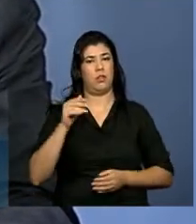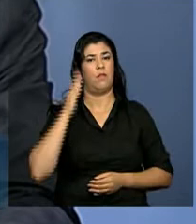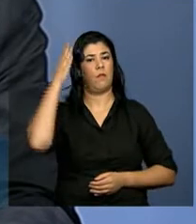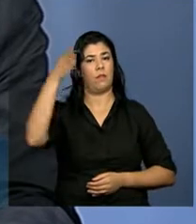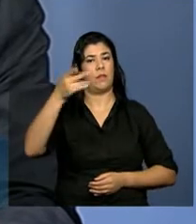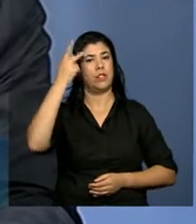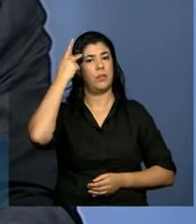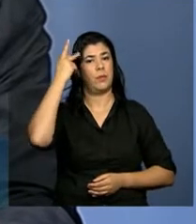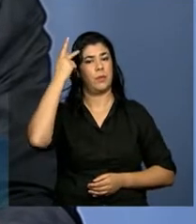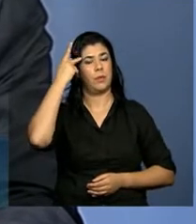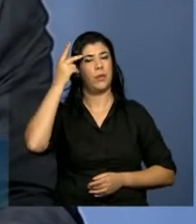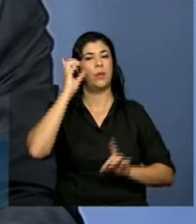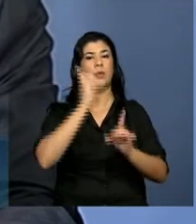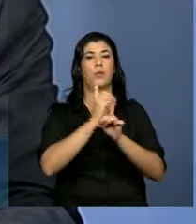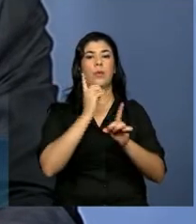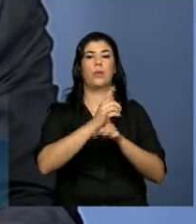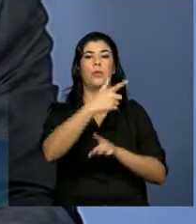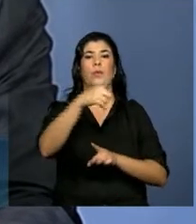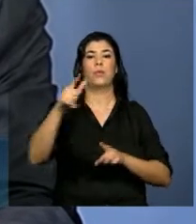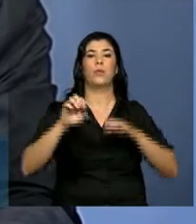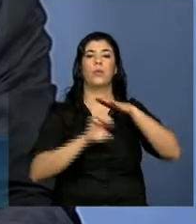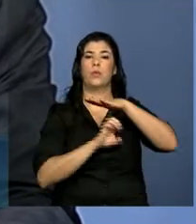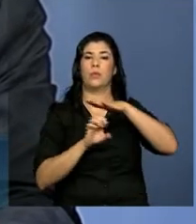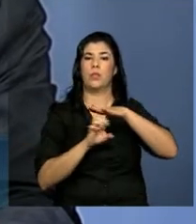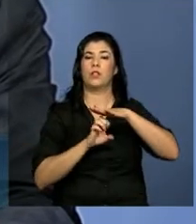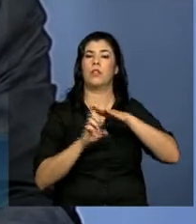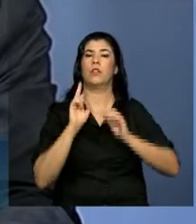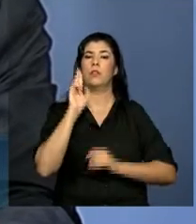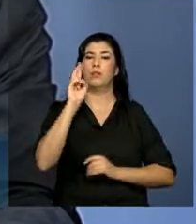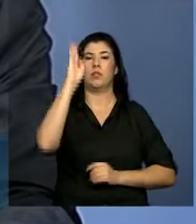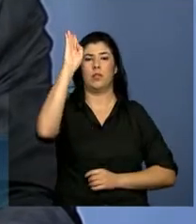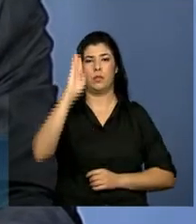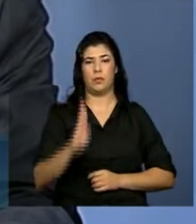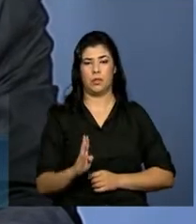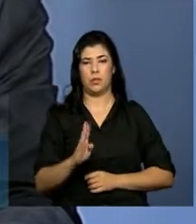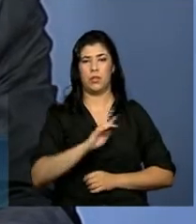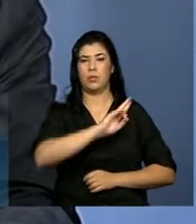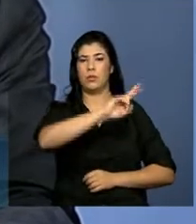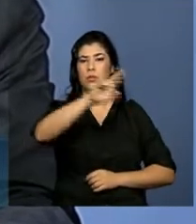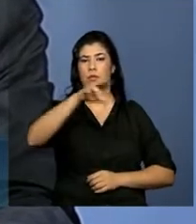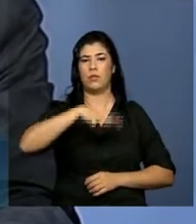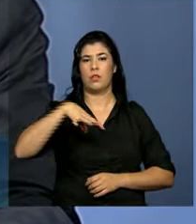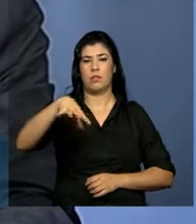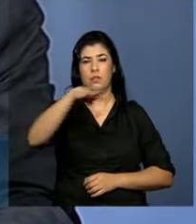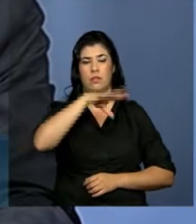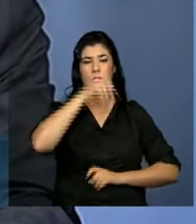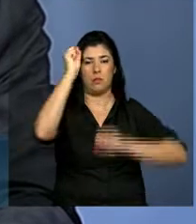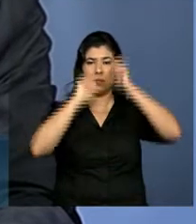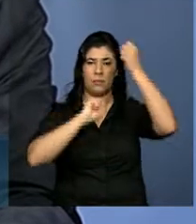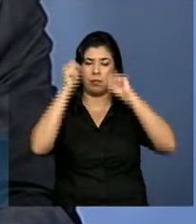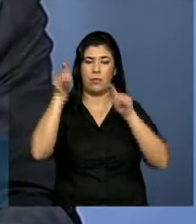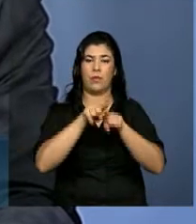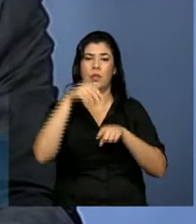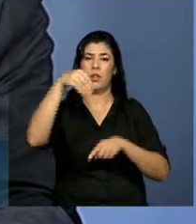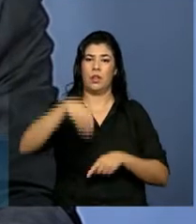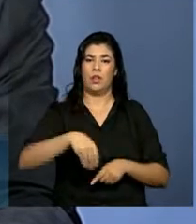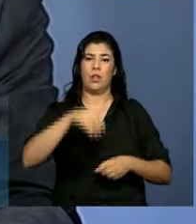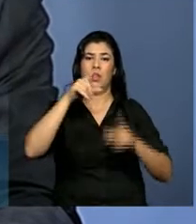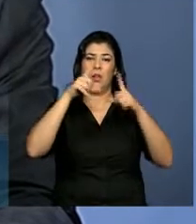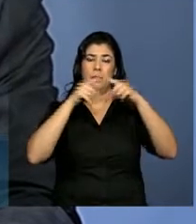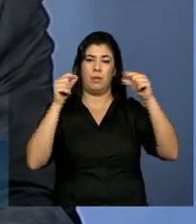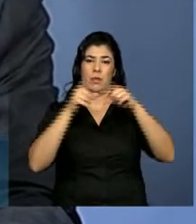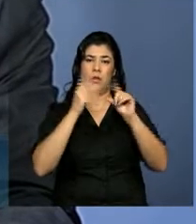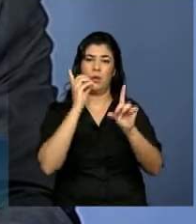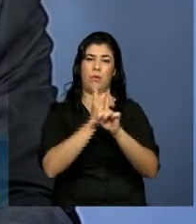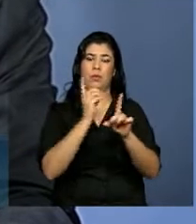Paulo, onde eu me encontrei com empresários brasileiros, representativos dos vários setores. Em Brasília, estou